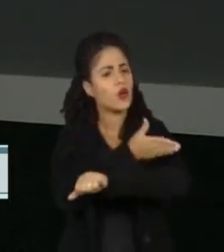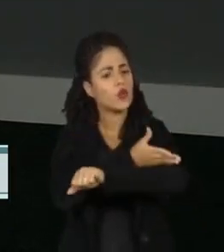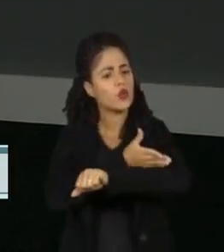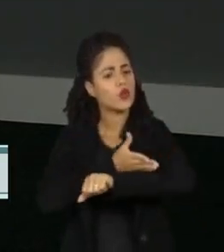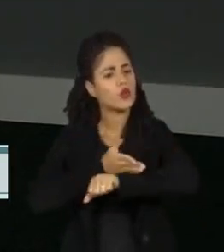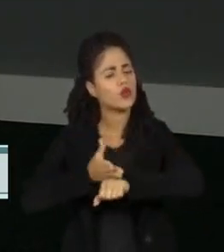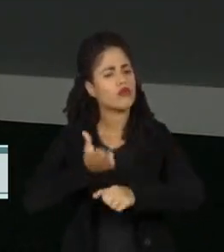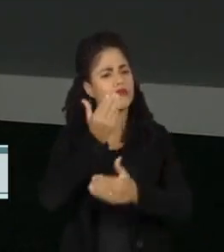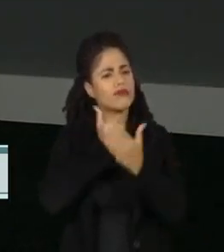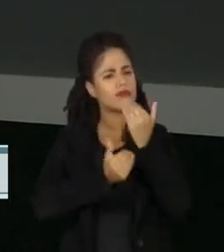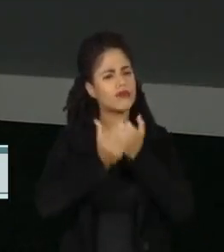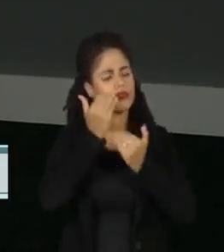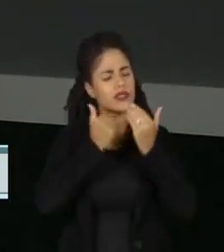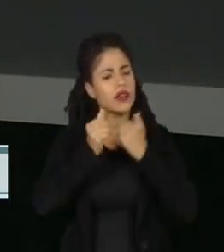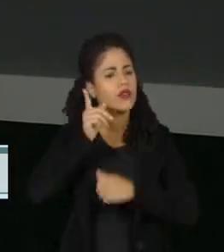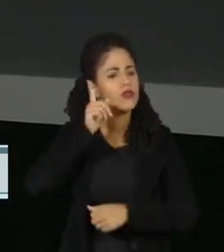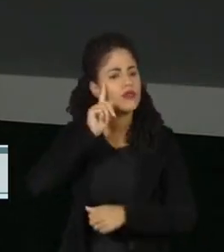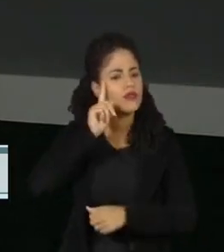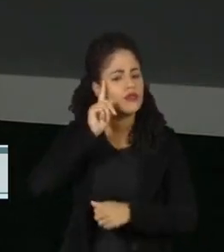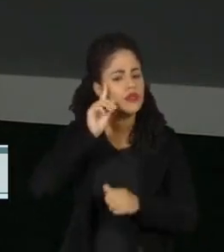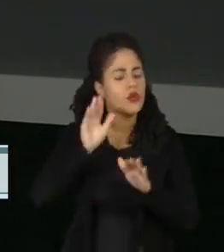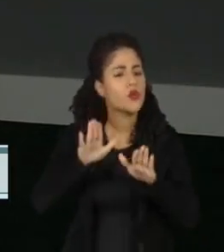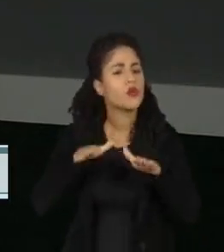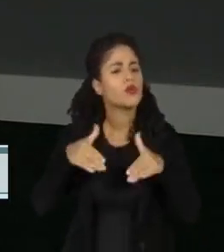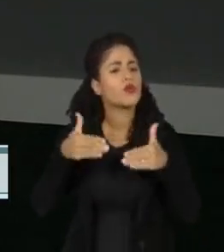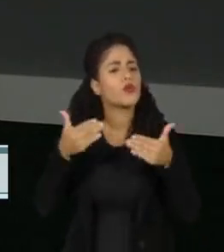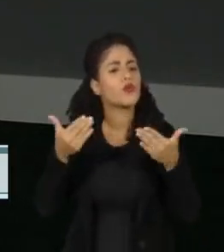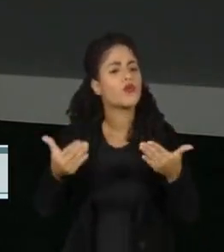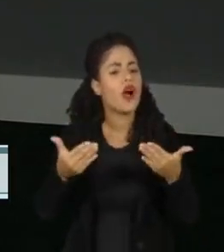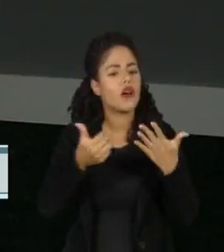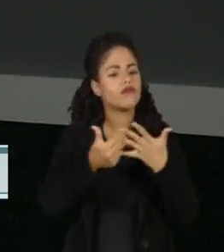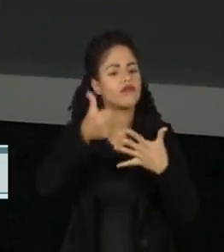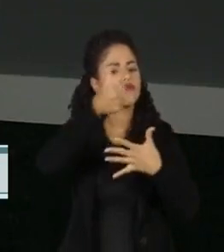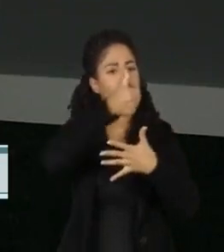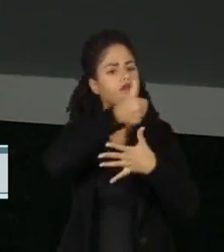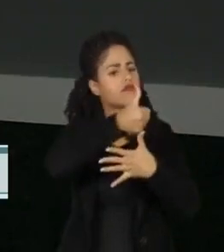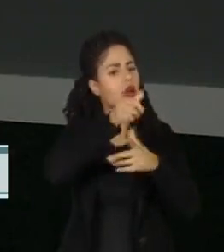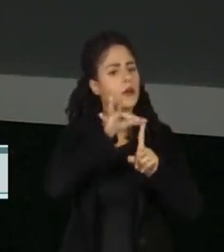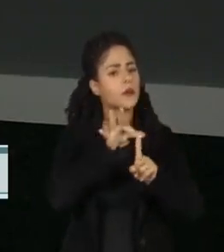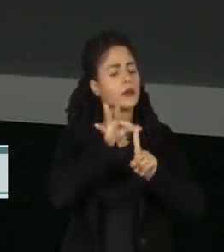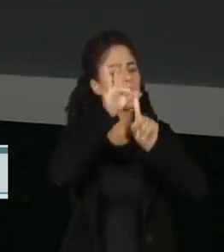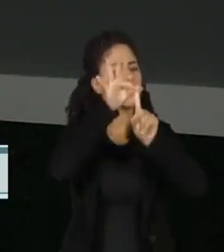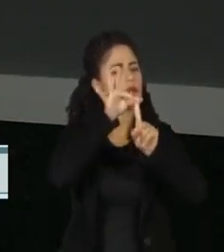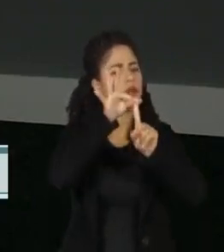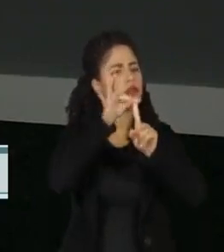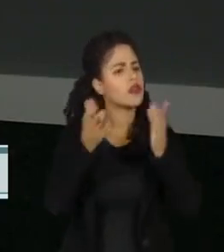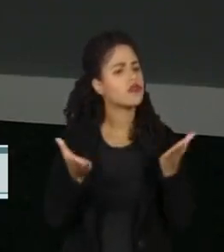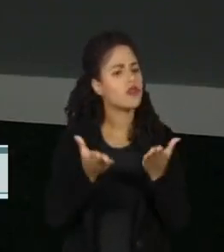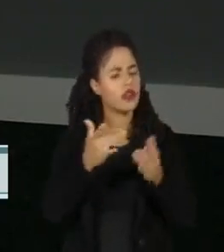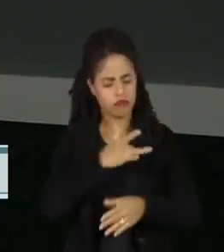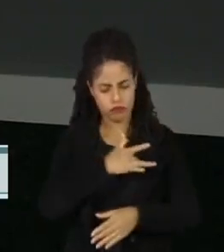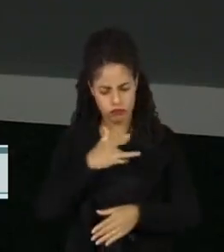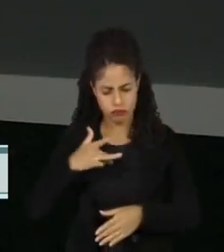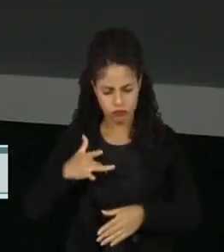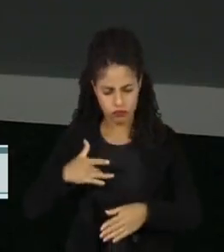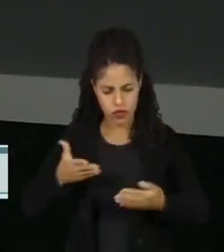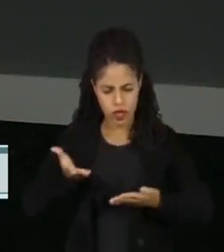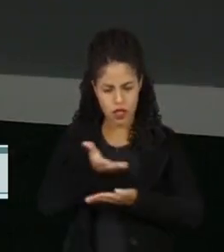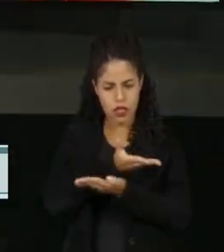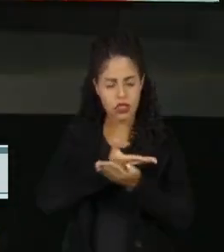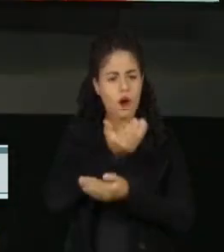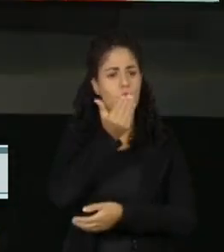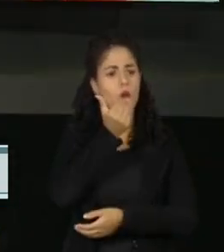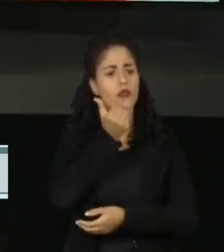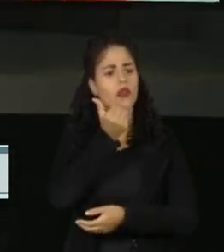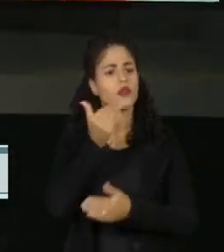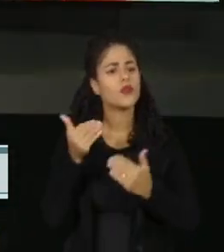alimentares, né? Quais devem ser as prioridades para garantir essa relação saudável com a alimentação?